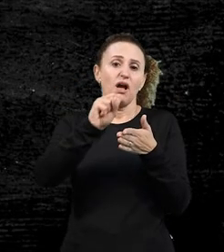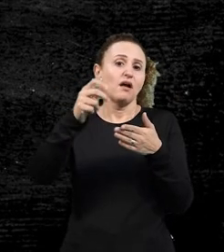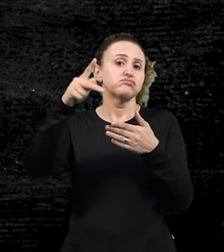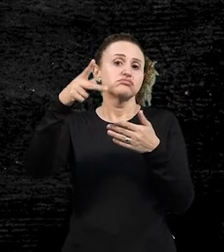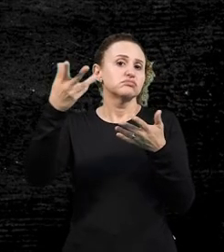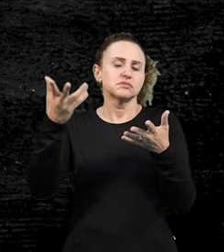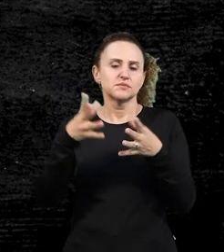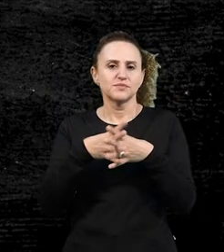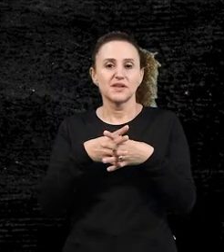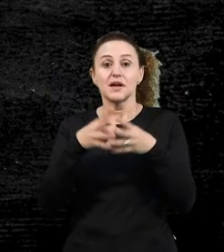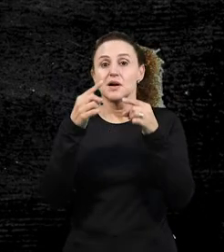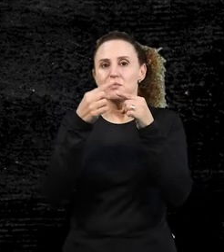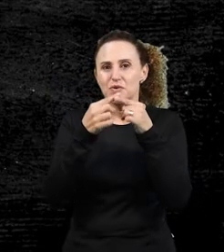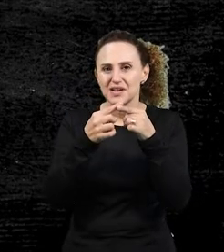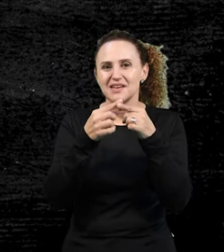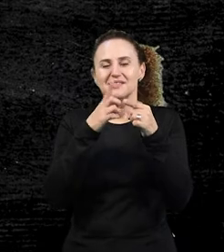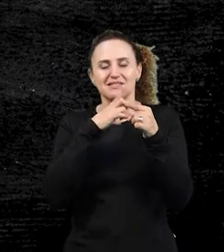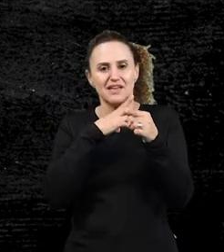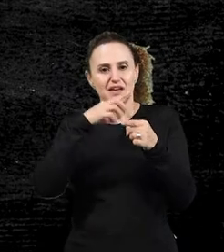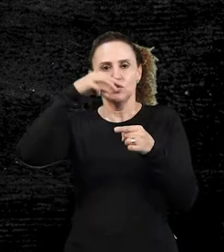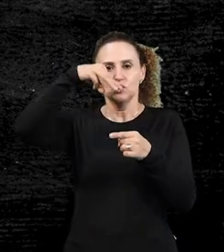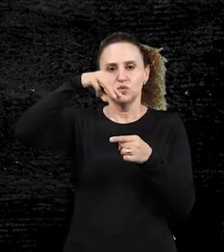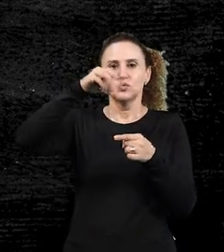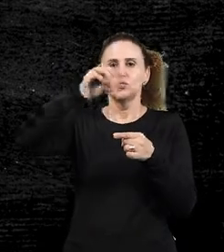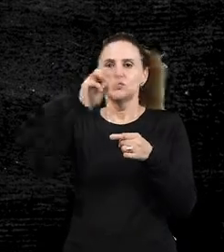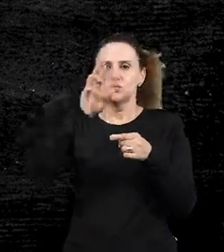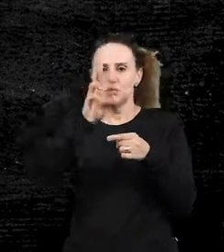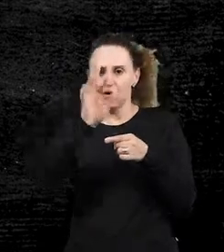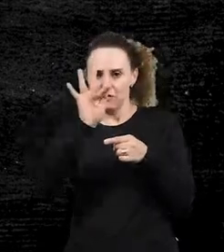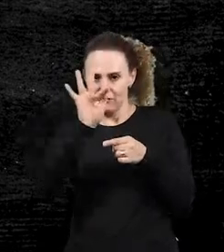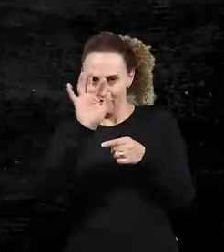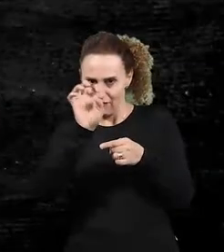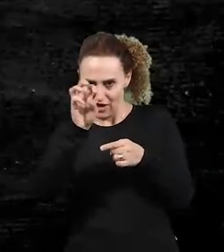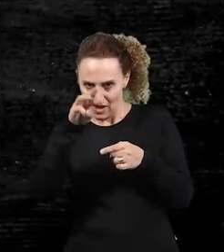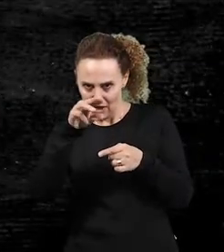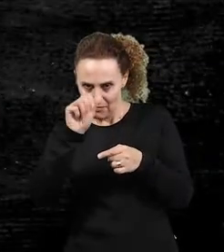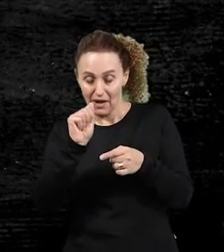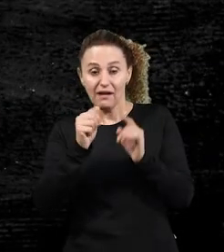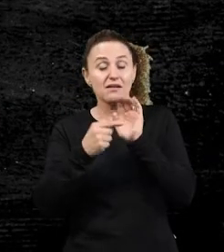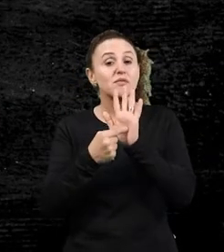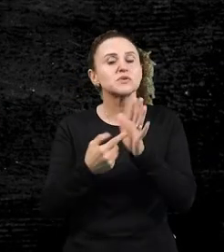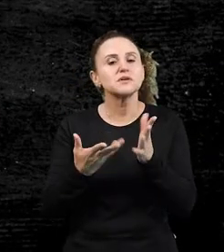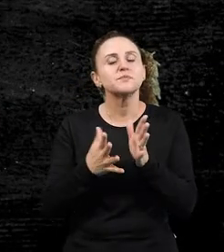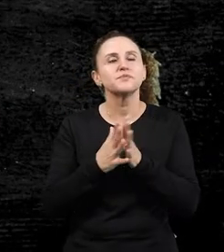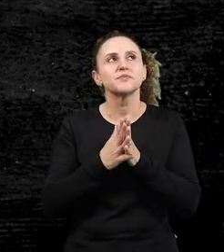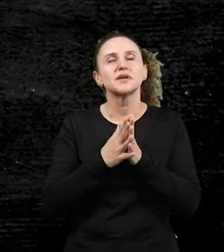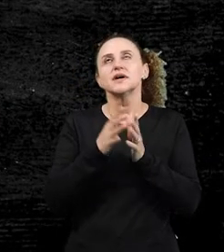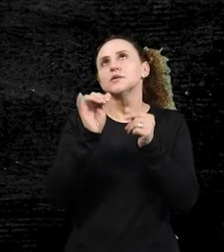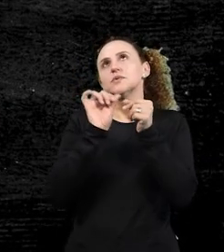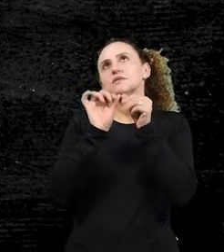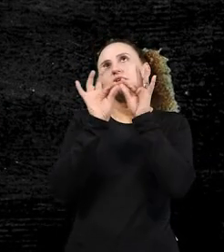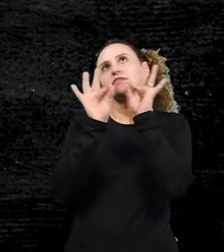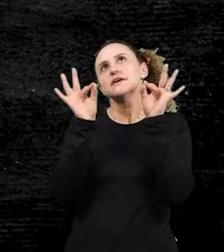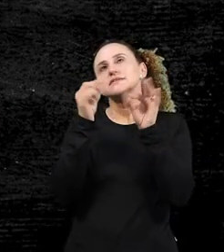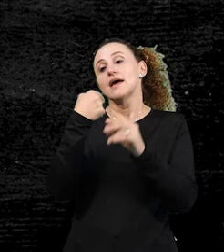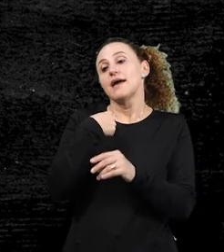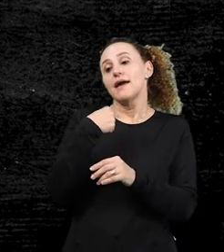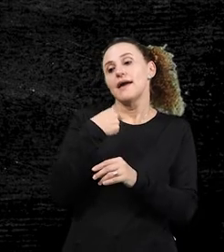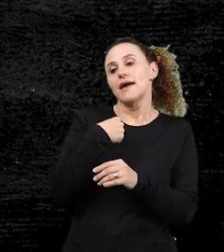Porque tem uma desinência, tem um morfema que vai indicar. Então, por exemplo, eu digo eu cantava.